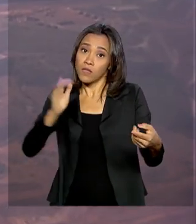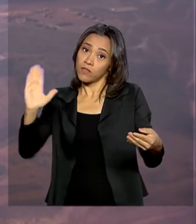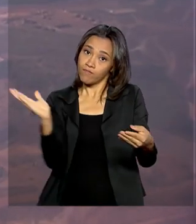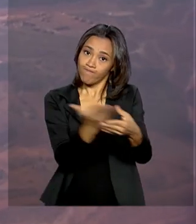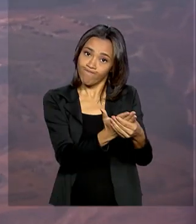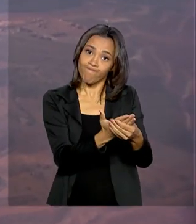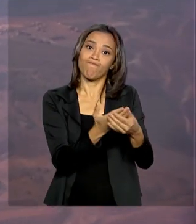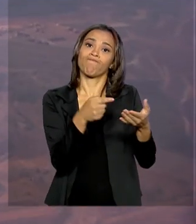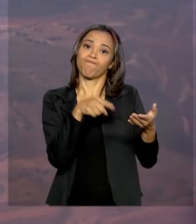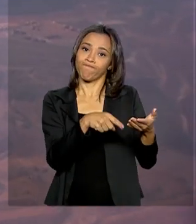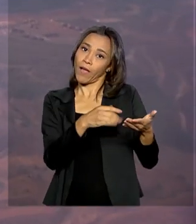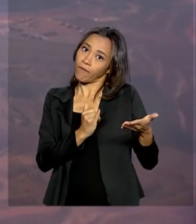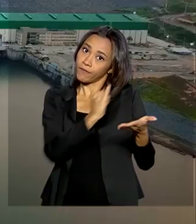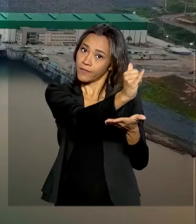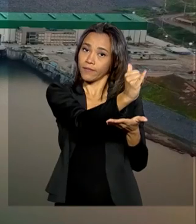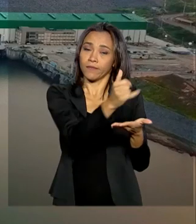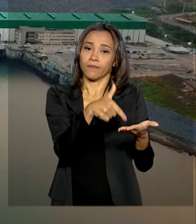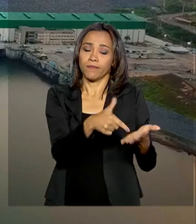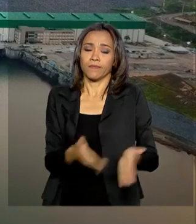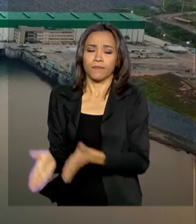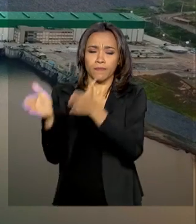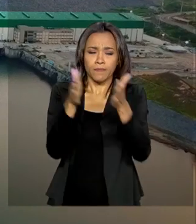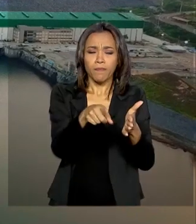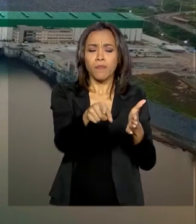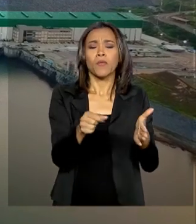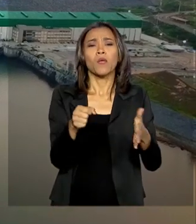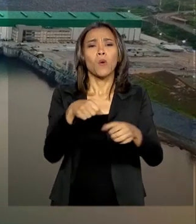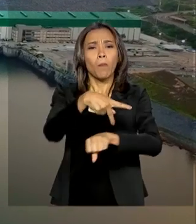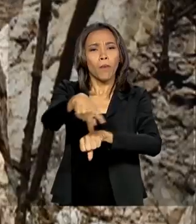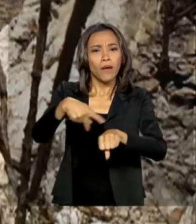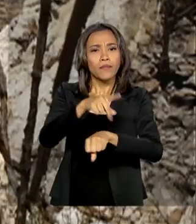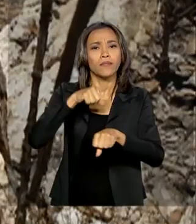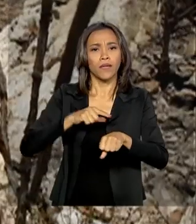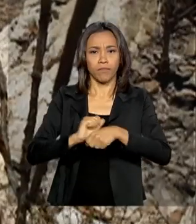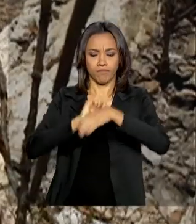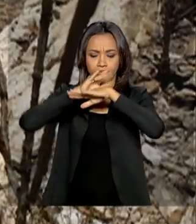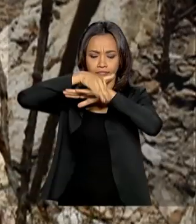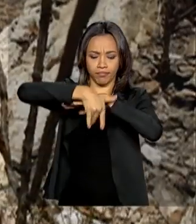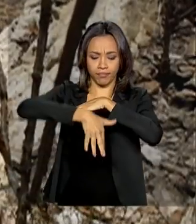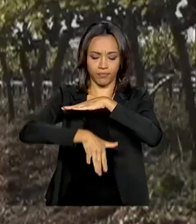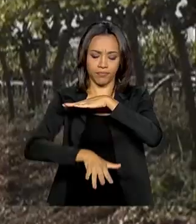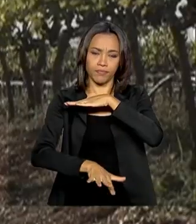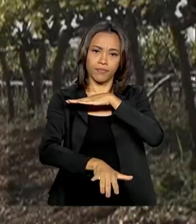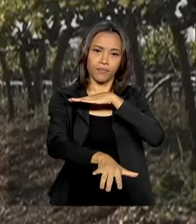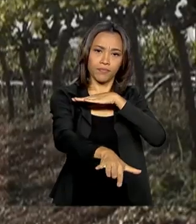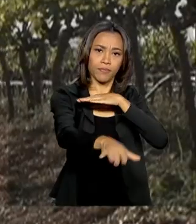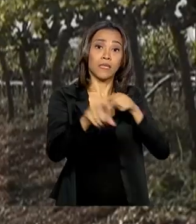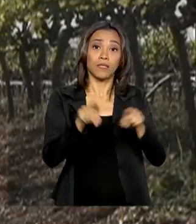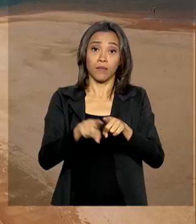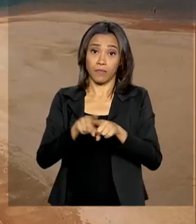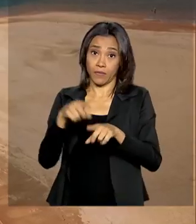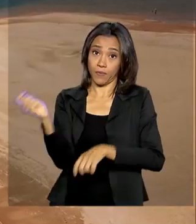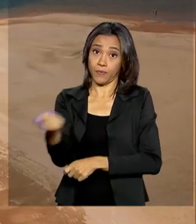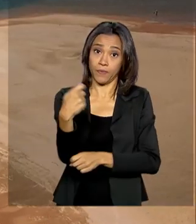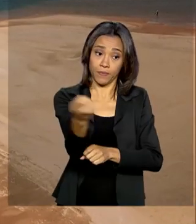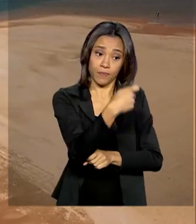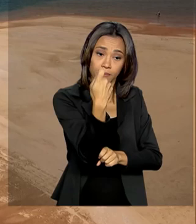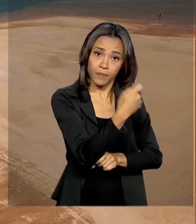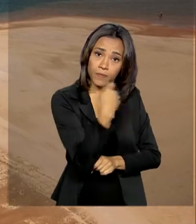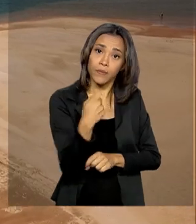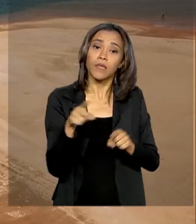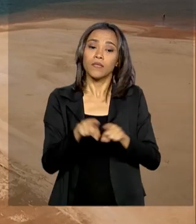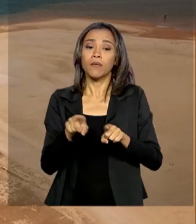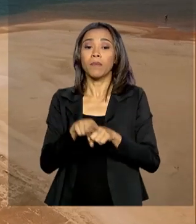barragens com restos de mineração, o país conta ainda com hidrelétricas, estruturas para irrigação, defesa contra